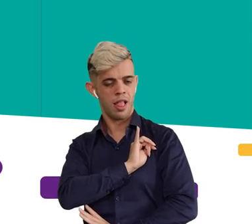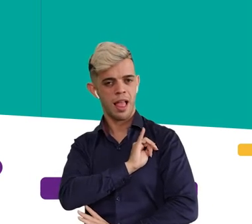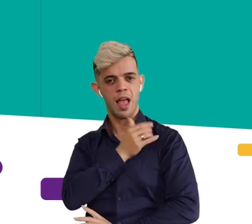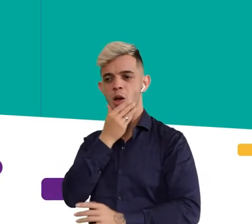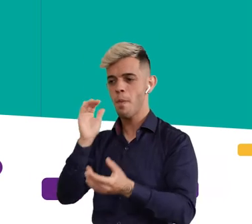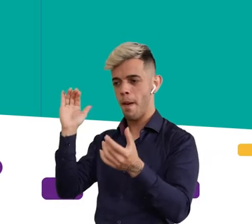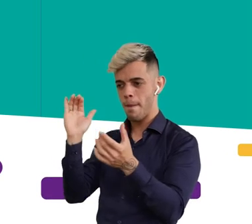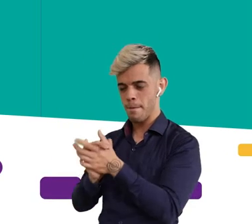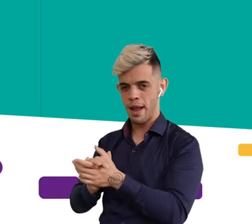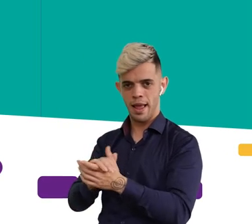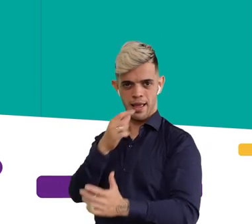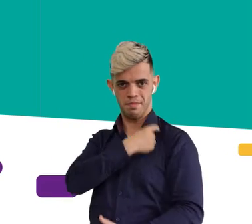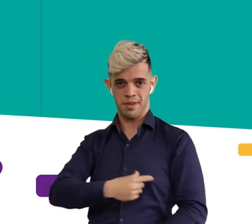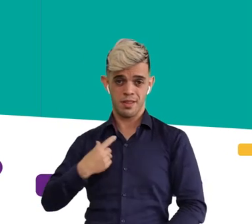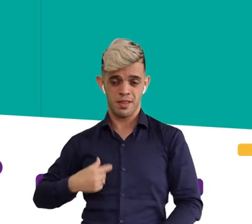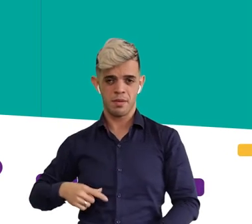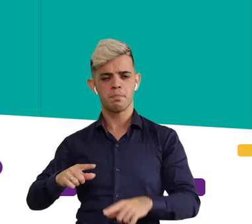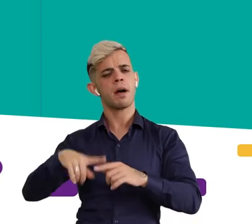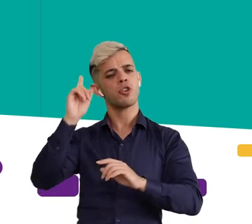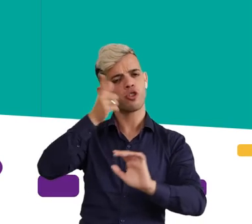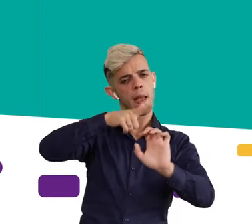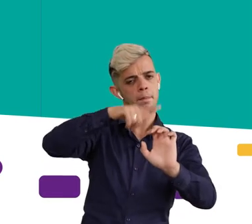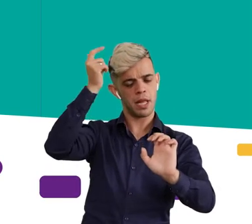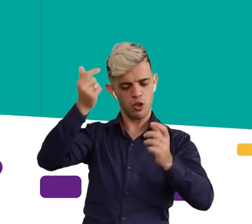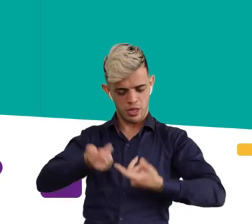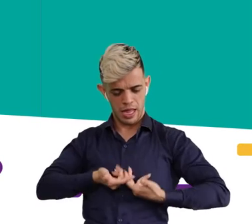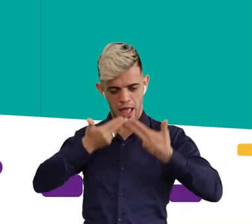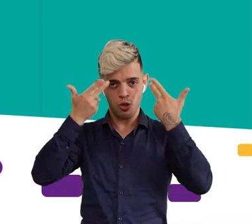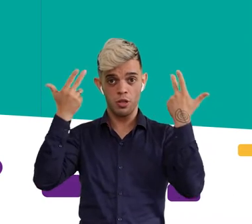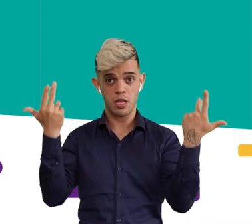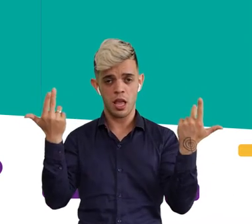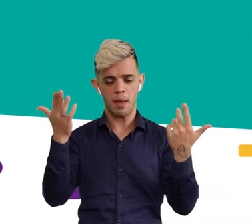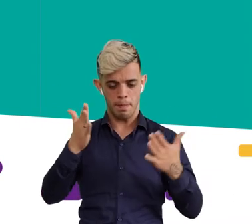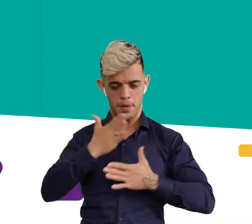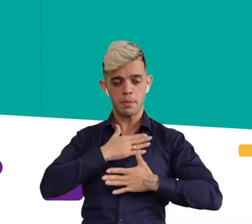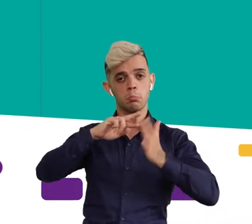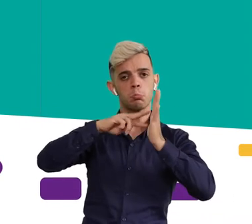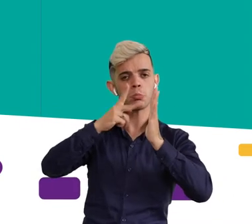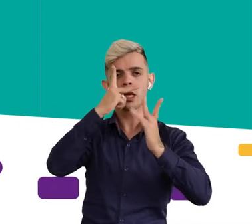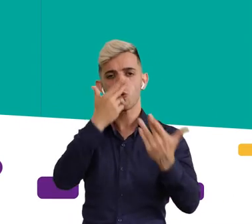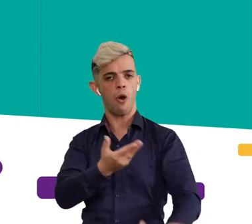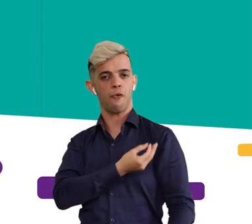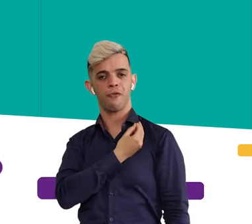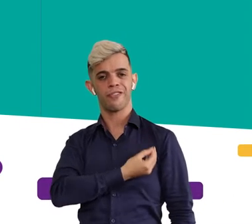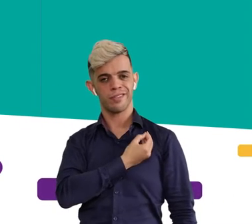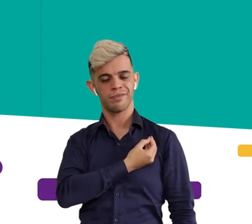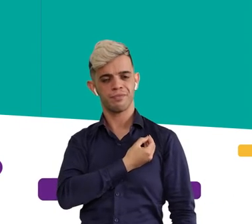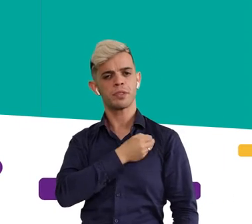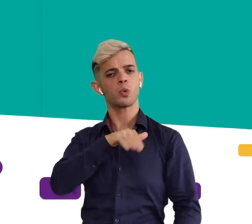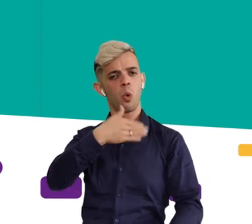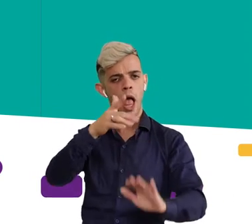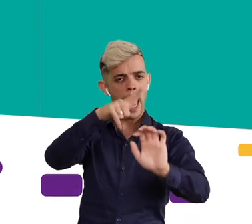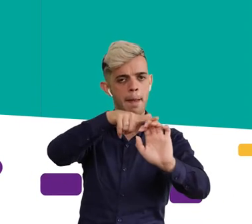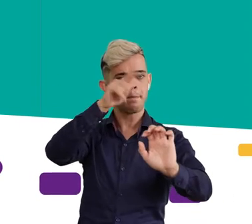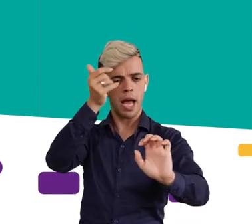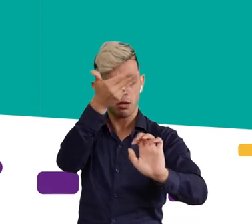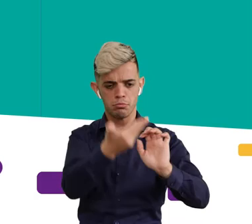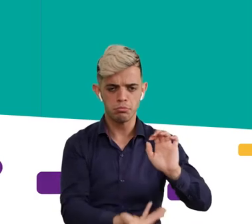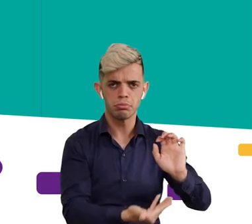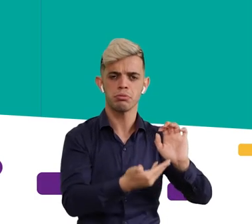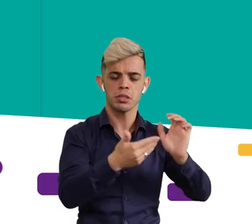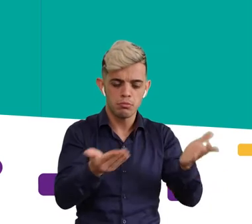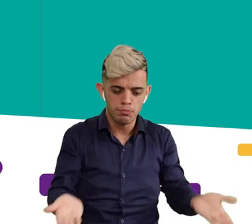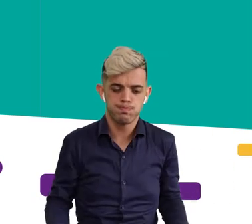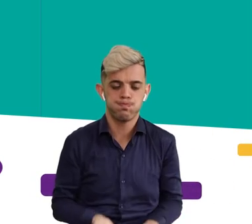casada com gremista e empreendedora por natureza. Para mim, empreendedorismo é vida. E quando